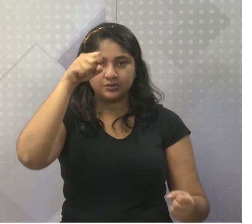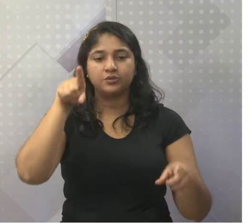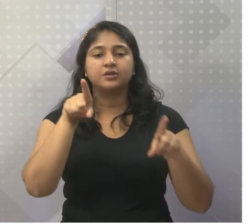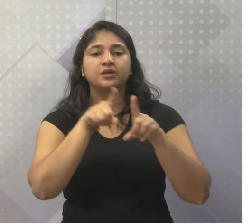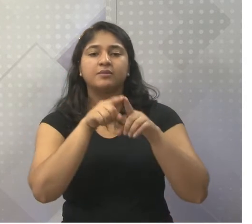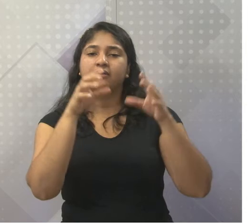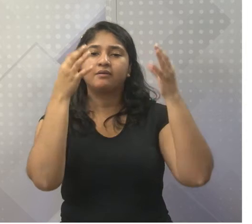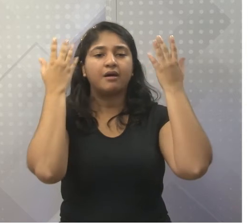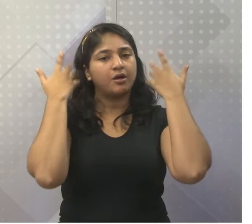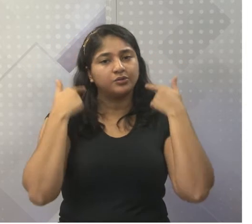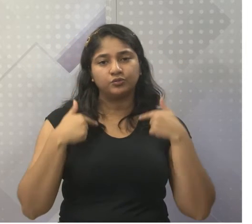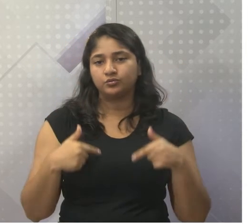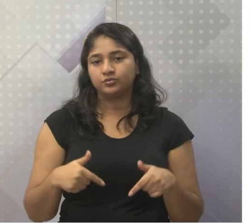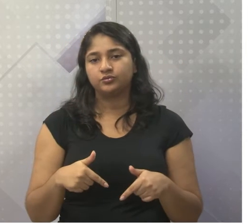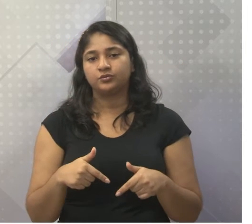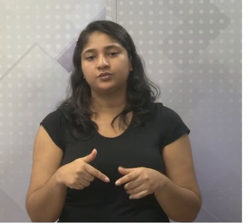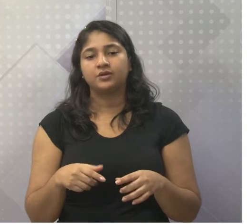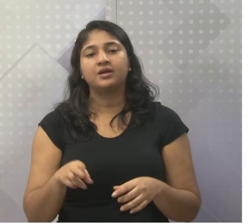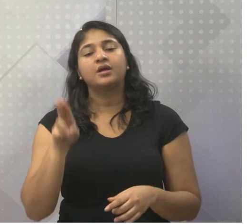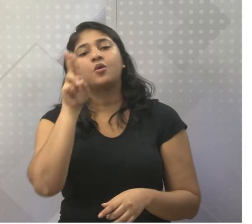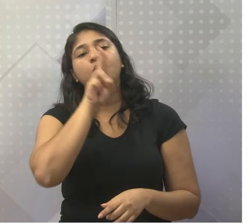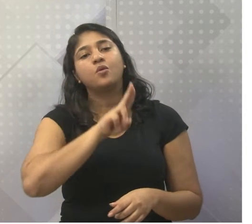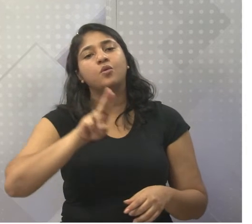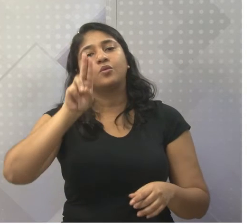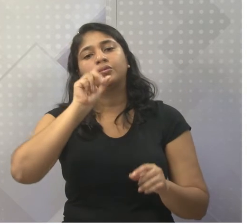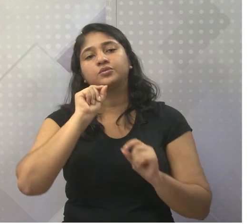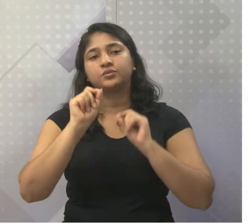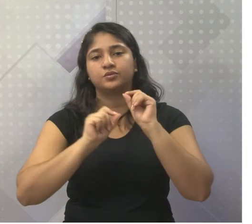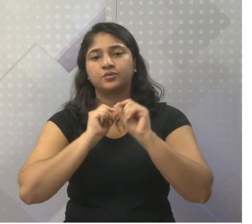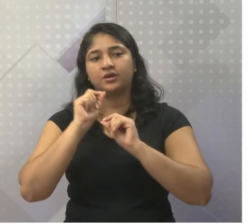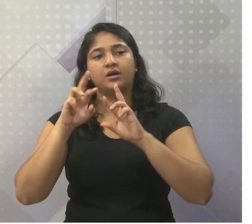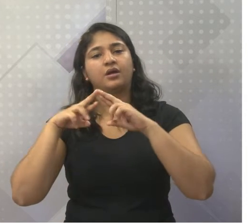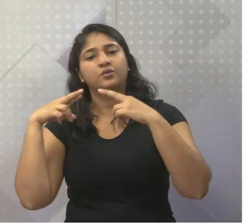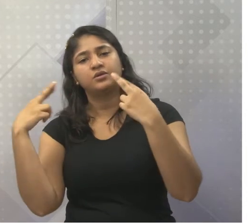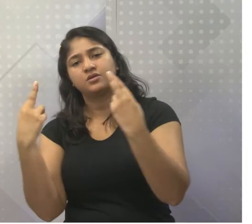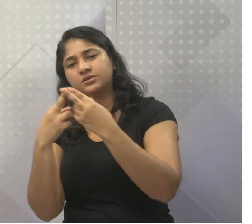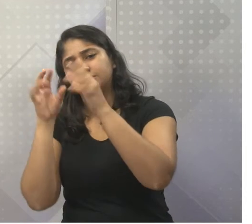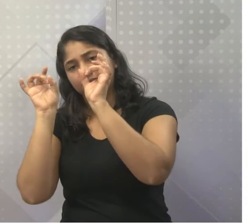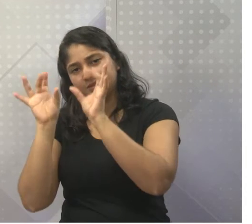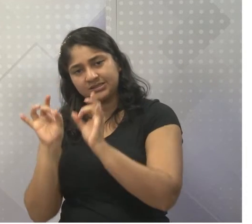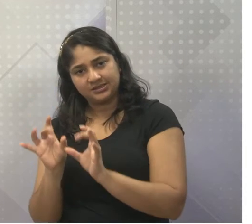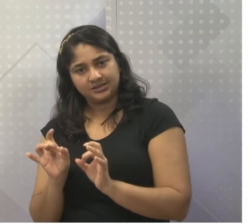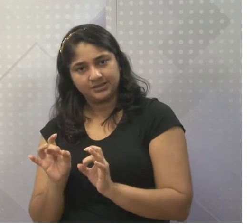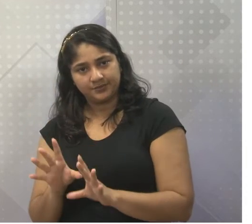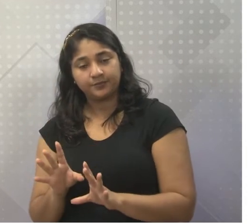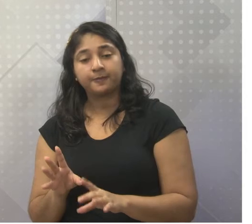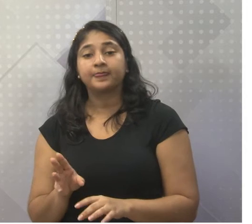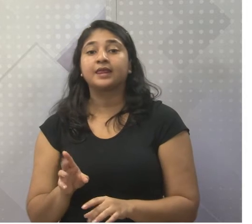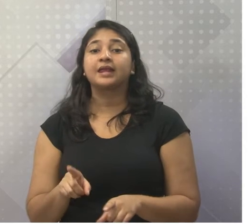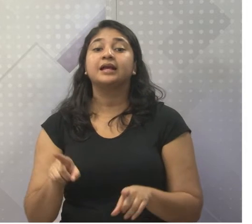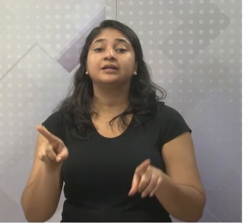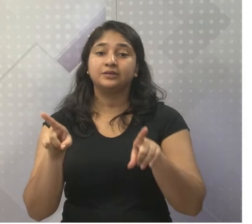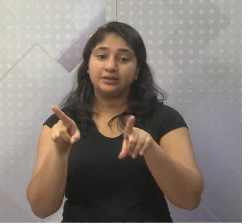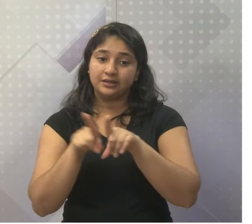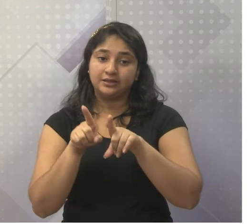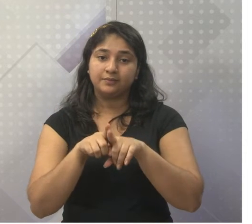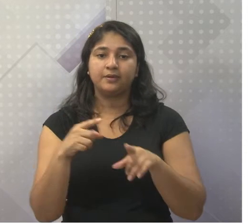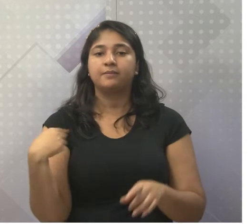Geralmente essas coisas são usadas em cerimônias, né? E aí a gente usa em cerimônias e a gente também usa para nos ornamentar.